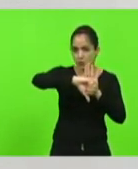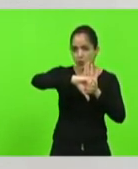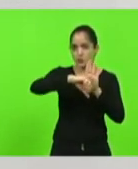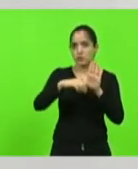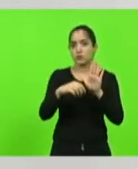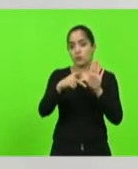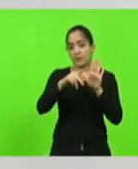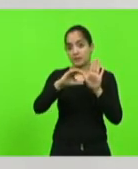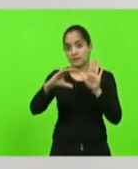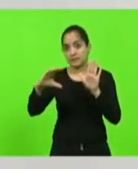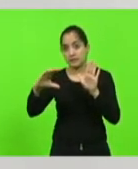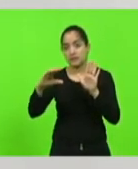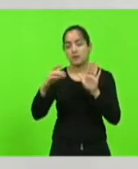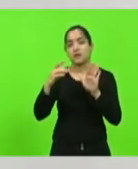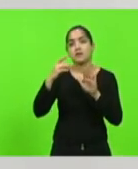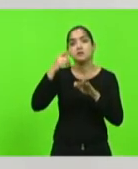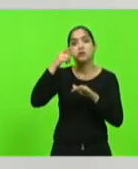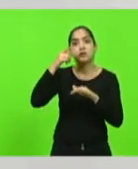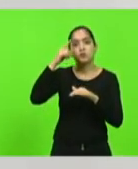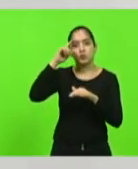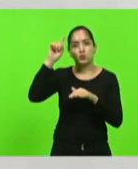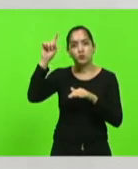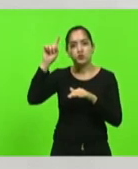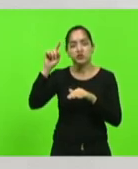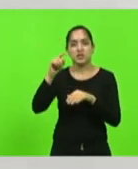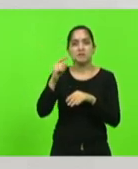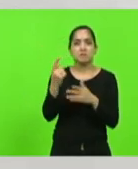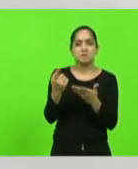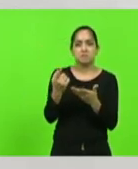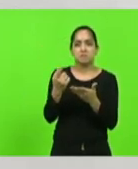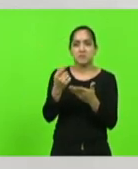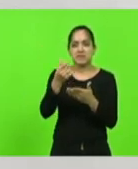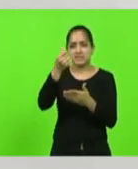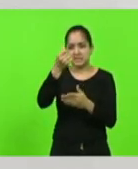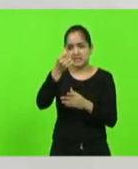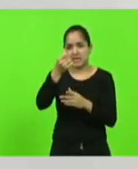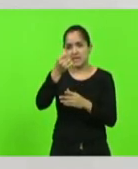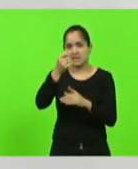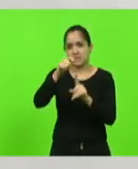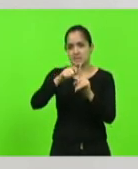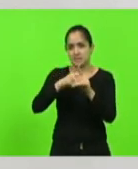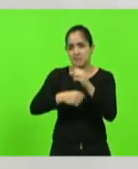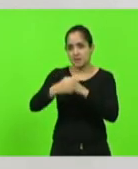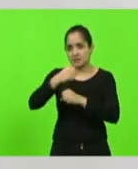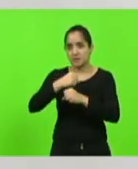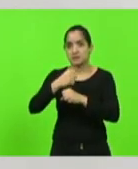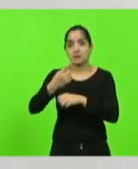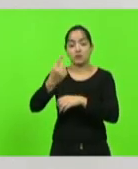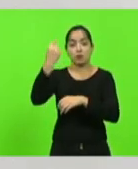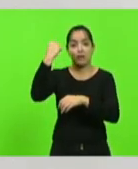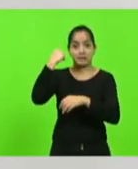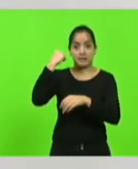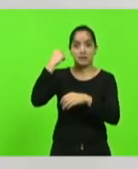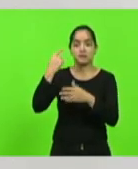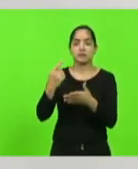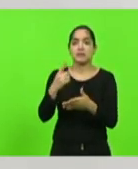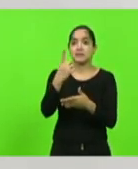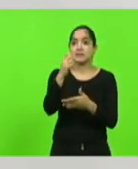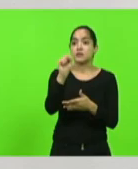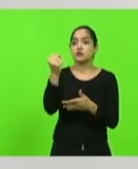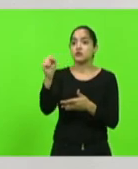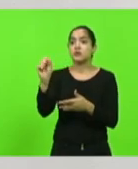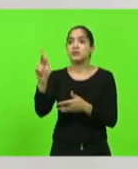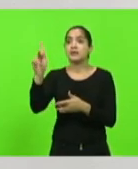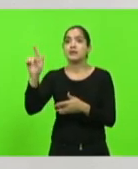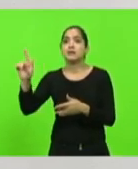recentemente, isso aqui é do dia, primeiro, seis meses atrás, primeiro de março de 2021, 180 quilos de cocaína,